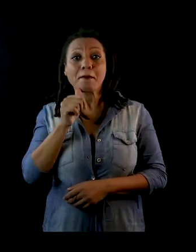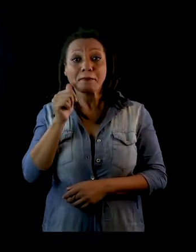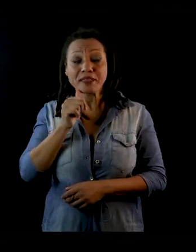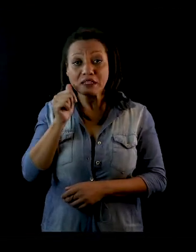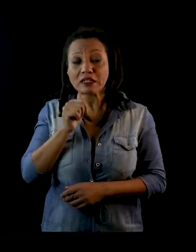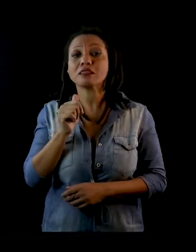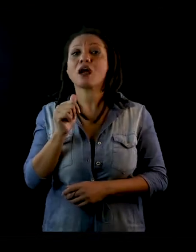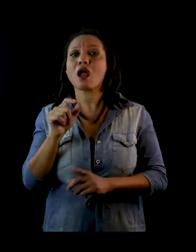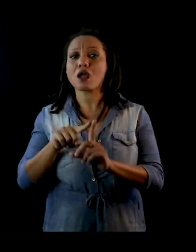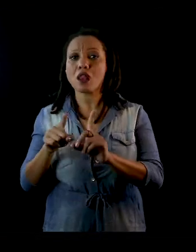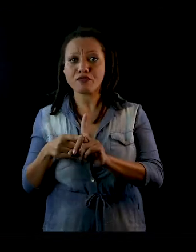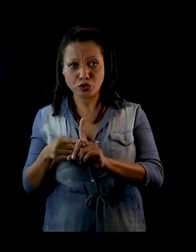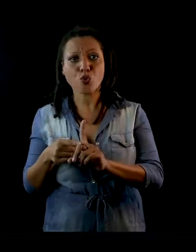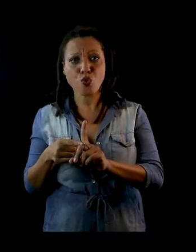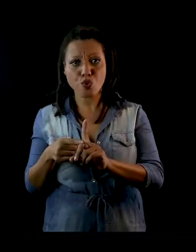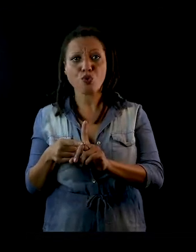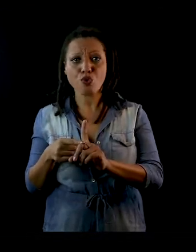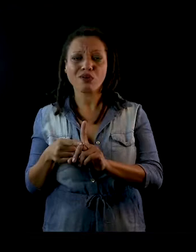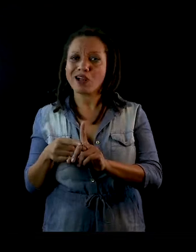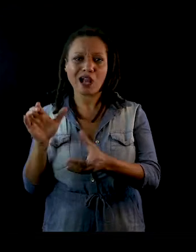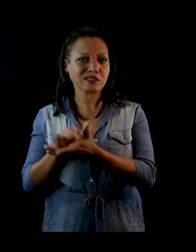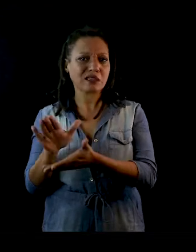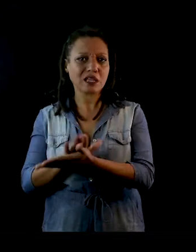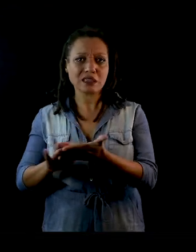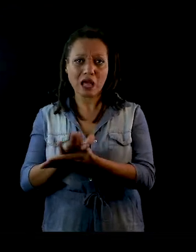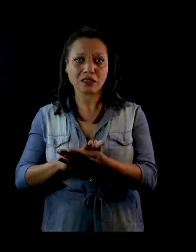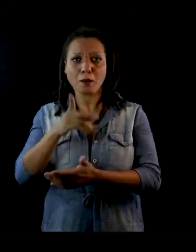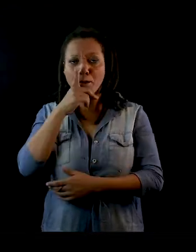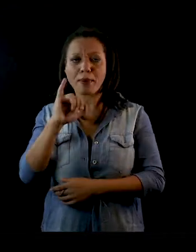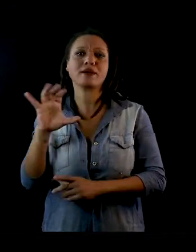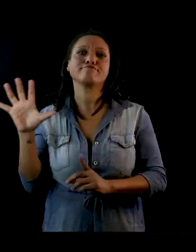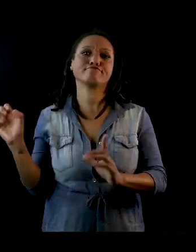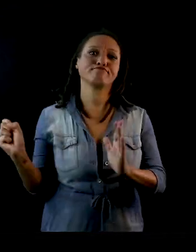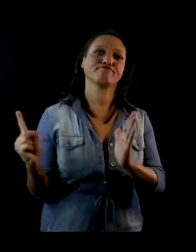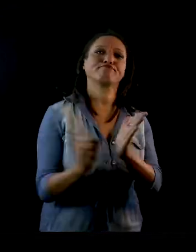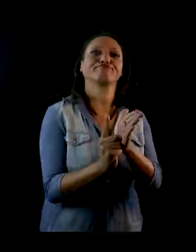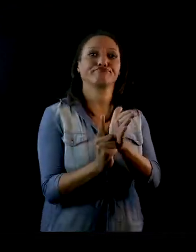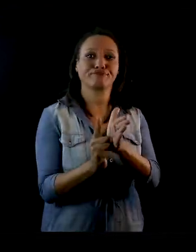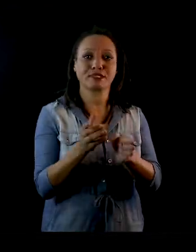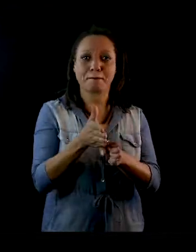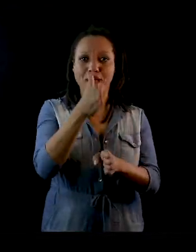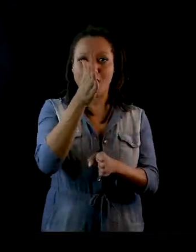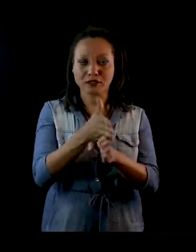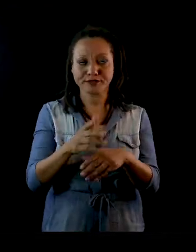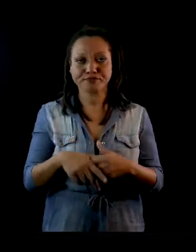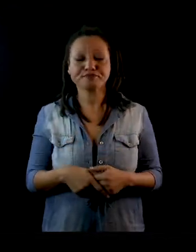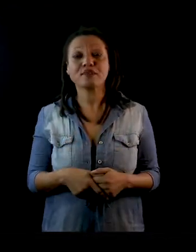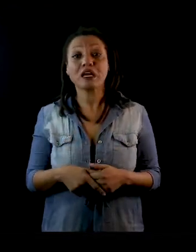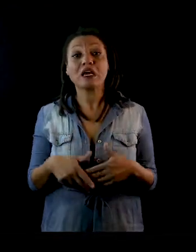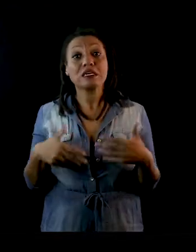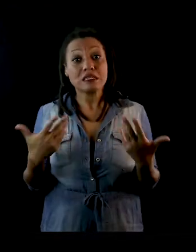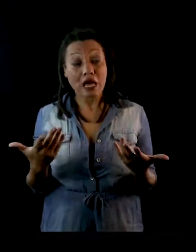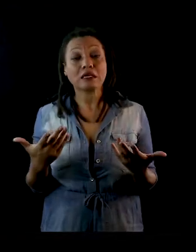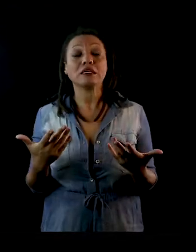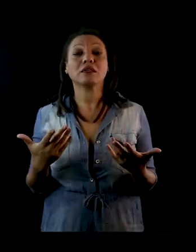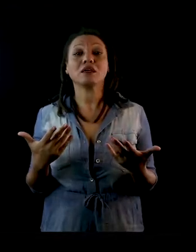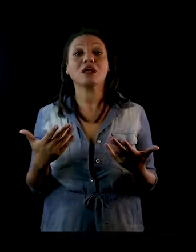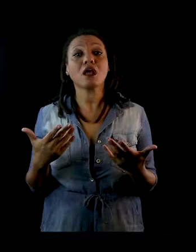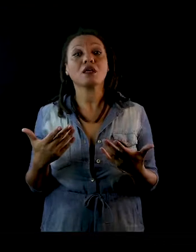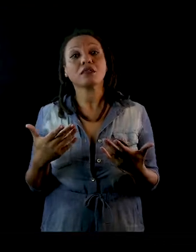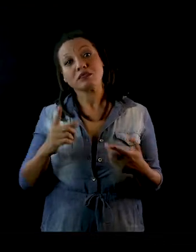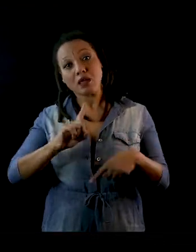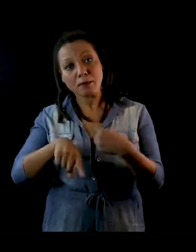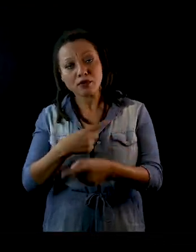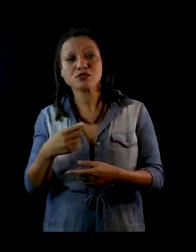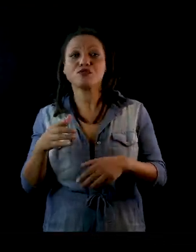E aí não se sabe se é verdade ou não, mas existe o número da casa que ela morava. A partir daqui eu fiz a história do Boca de Ouro, que ela